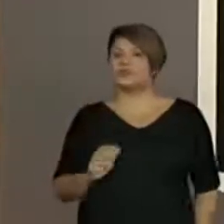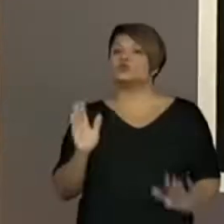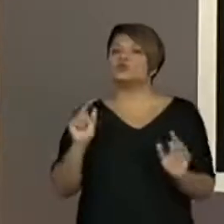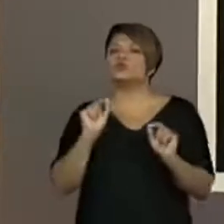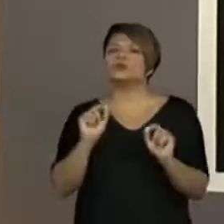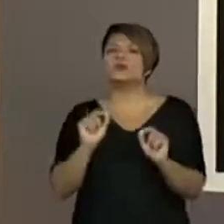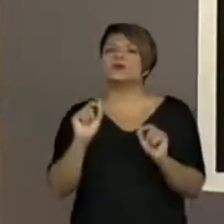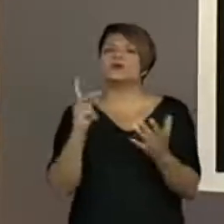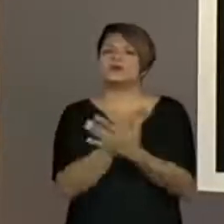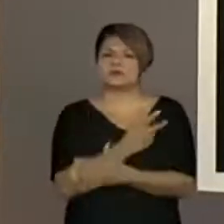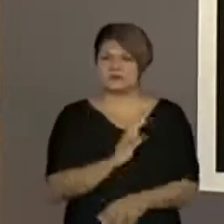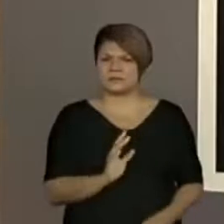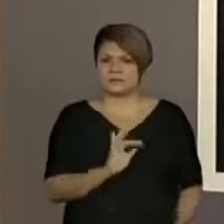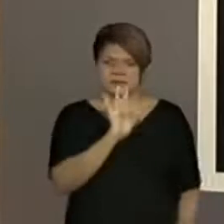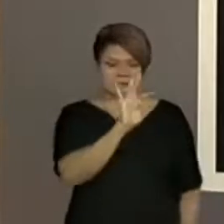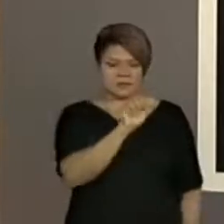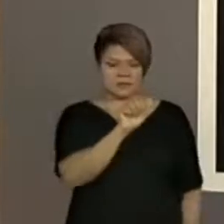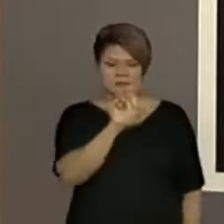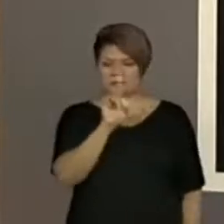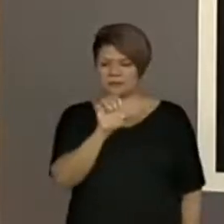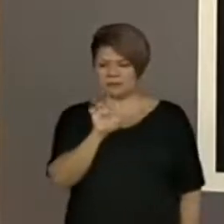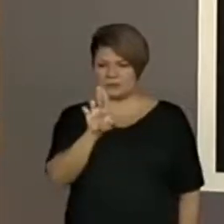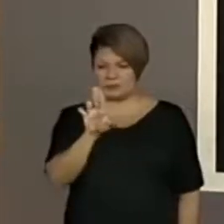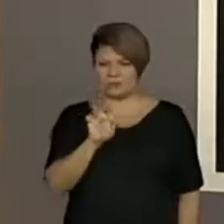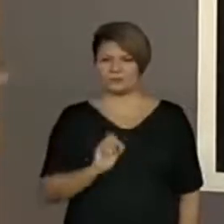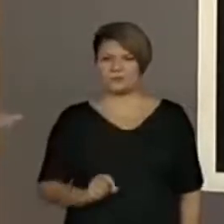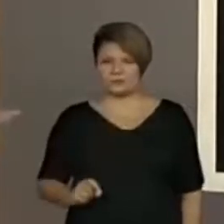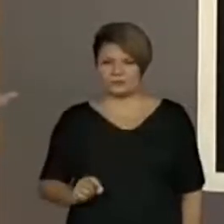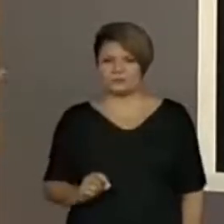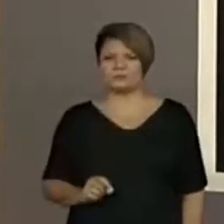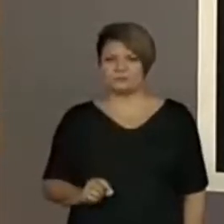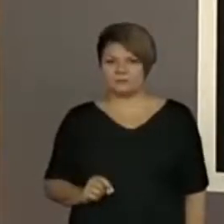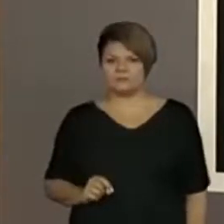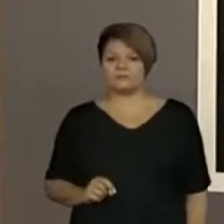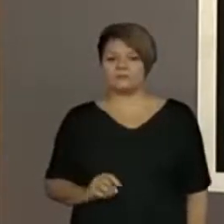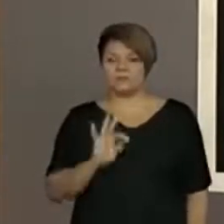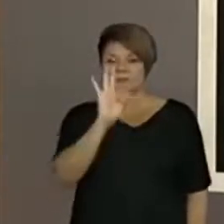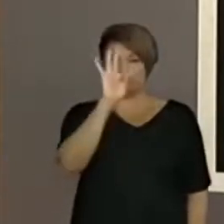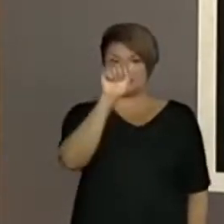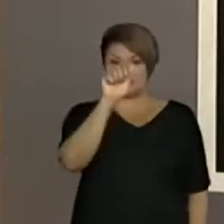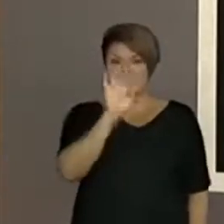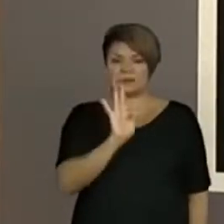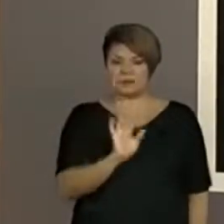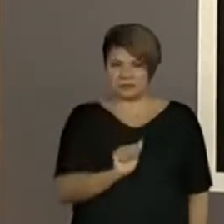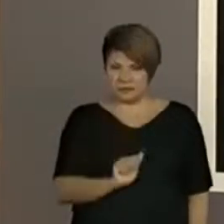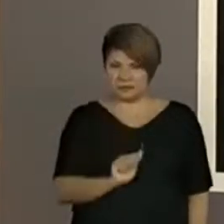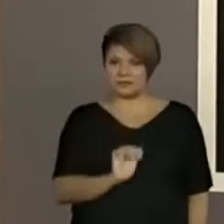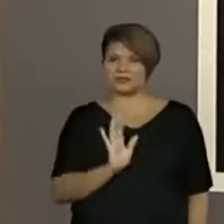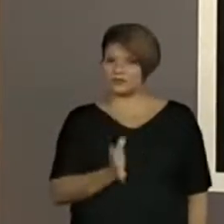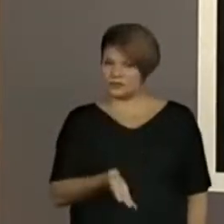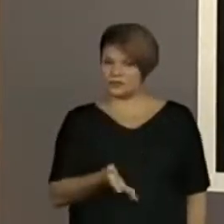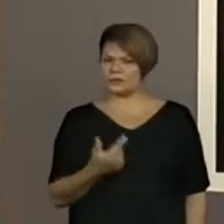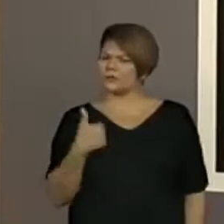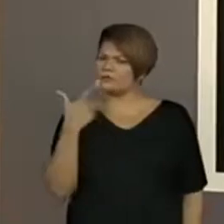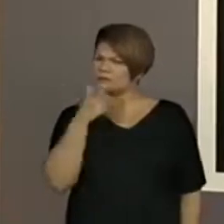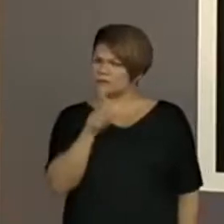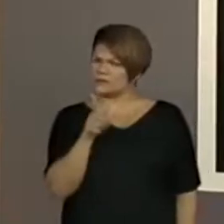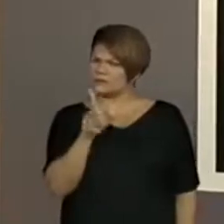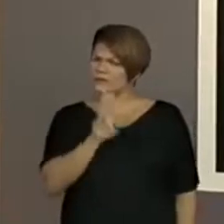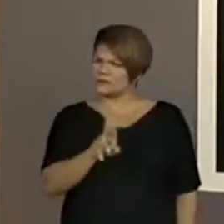escreveu Thadeu que ajudou a escrever o Tha da Thalita. Será que eu vou conseguir utilizar